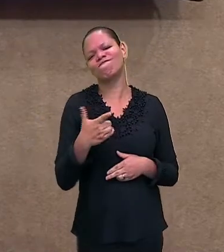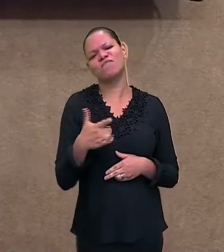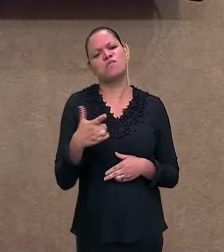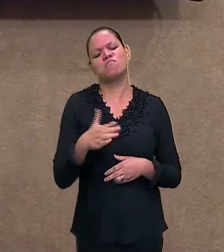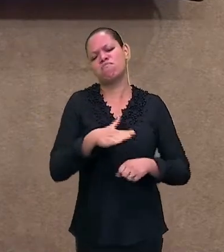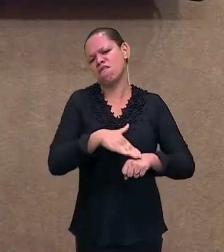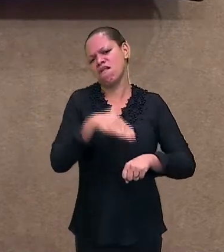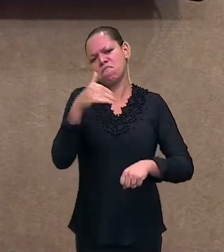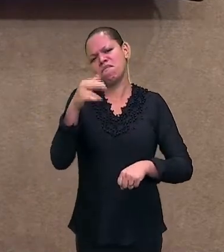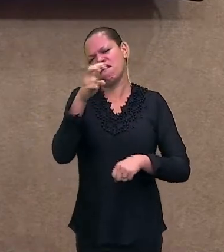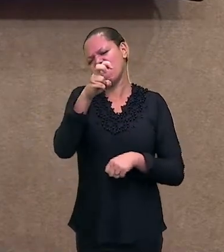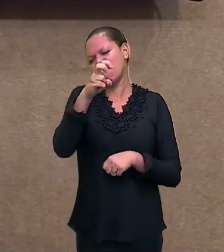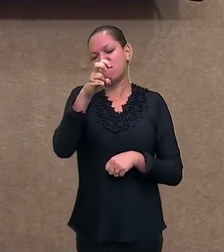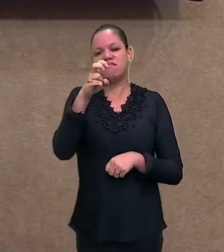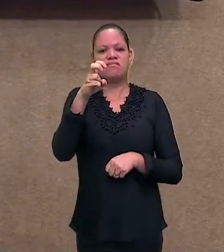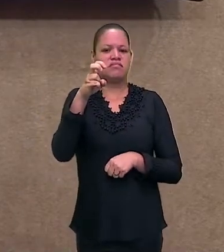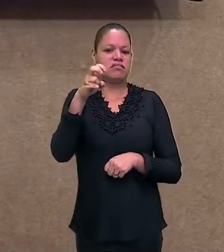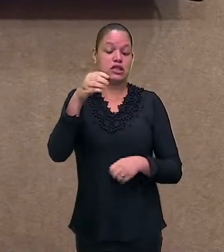atrás.